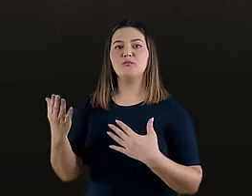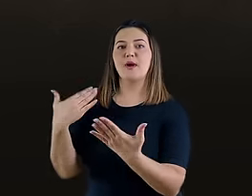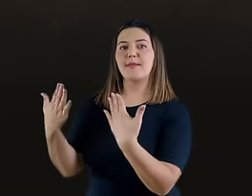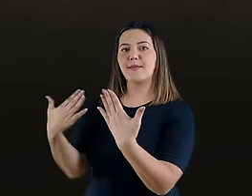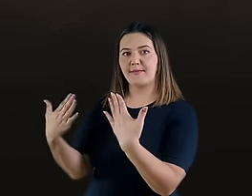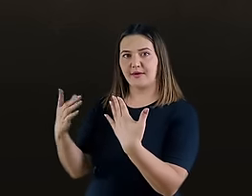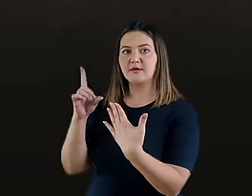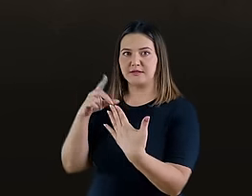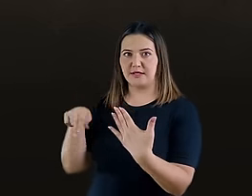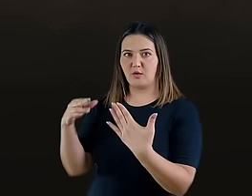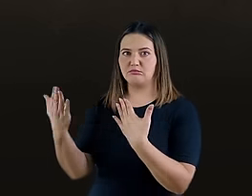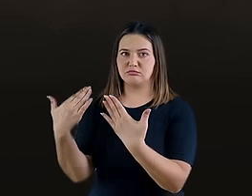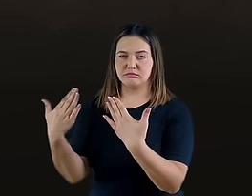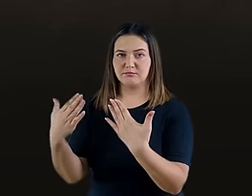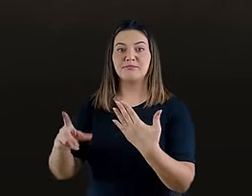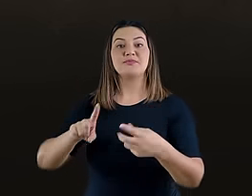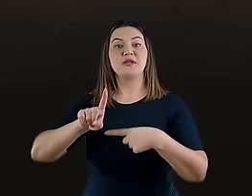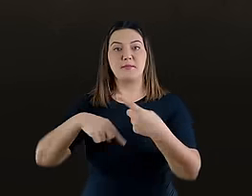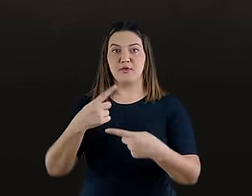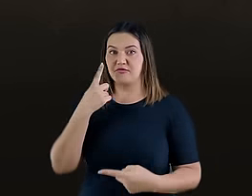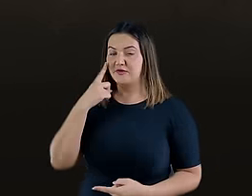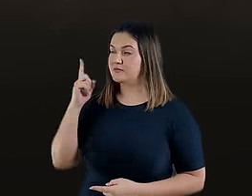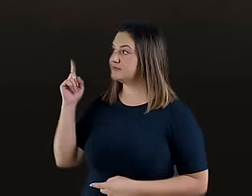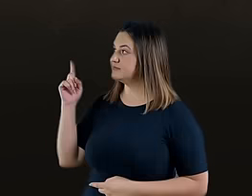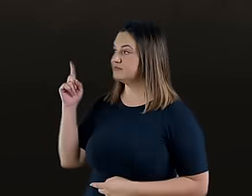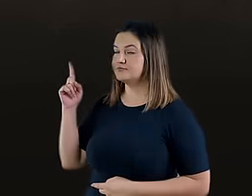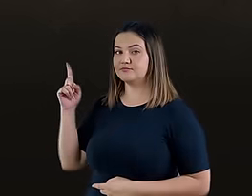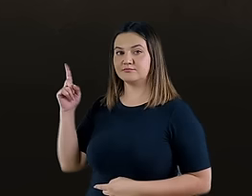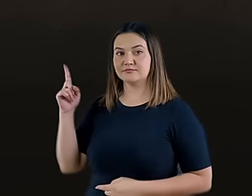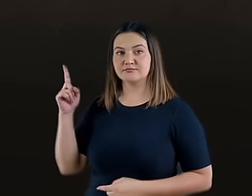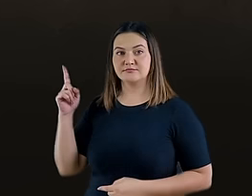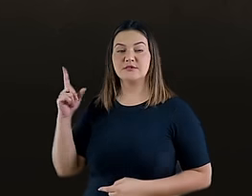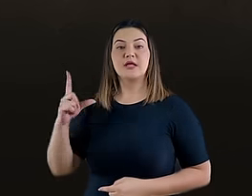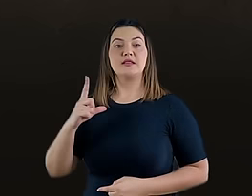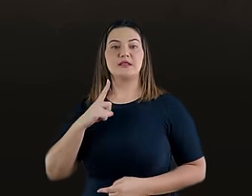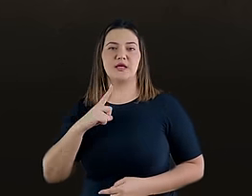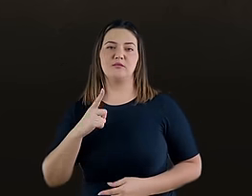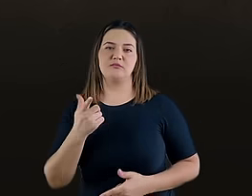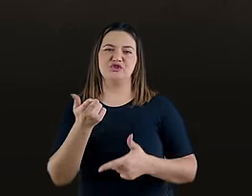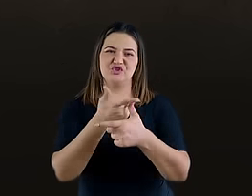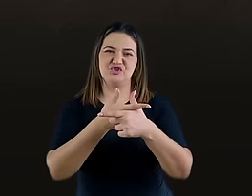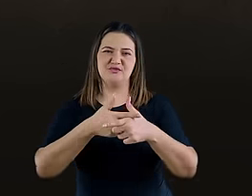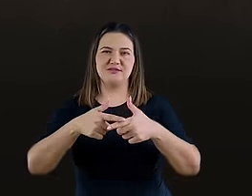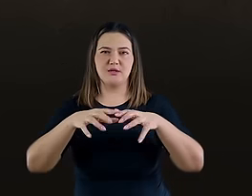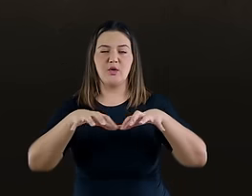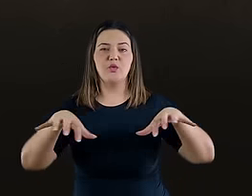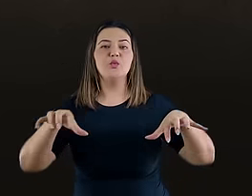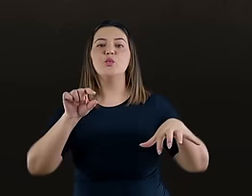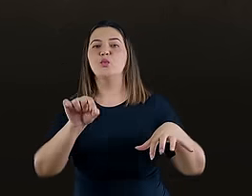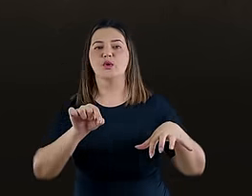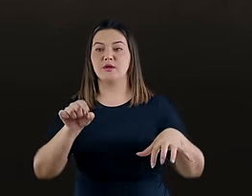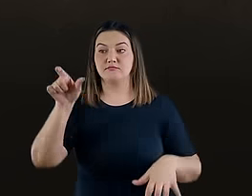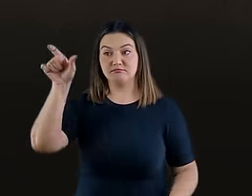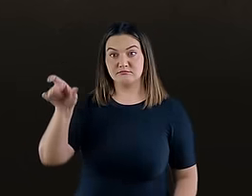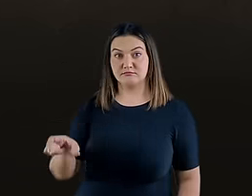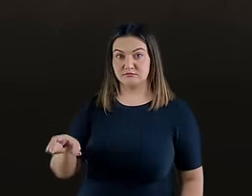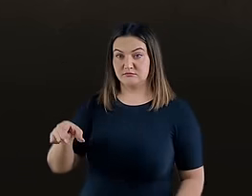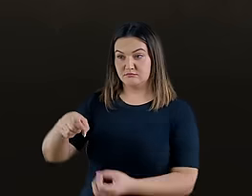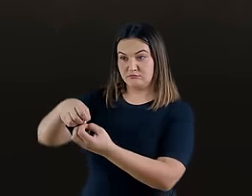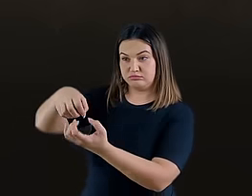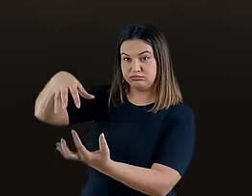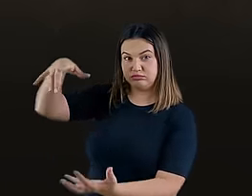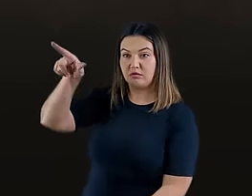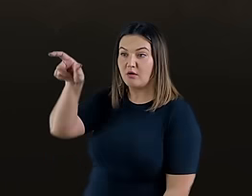Daniel. No capítulo 10, no verso 4 a 6, você tem uma subdivisão, que eu diria, onde esse